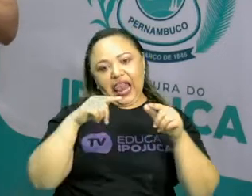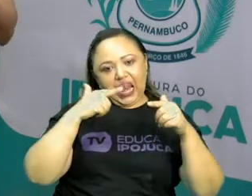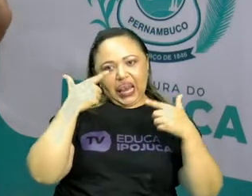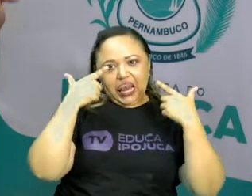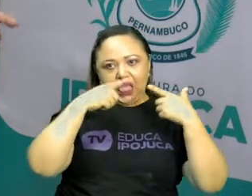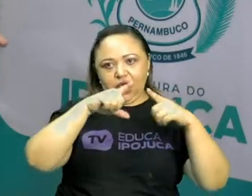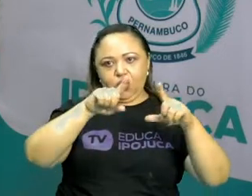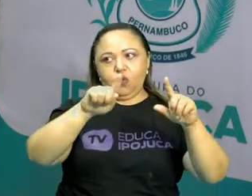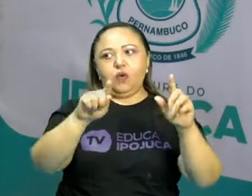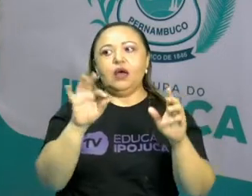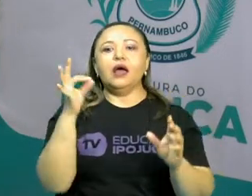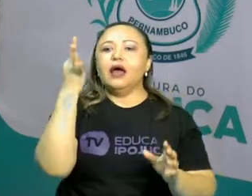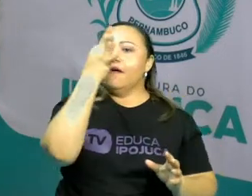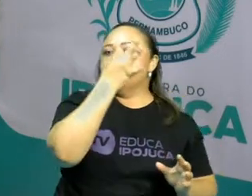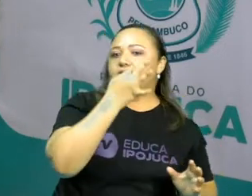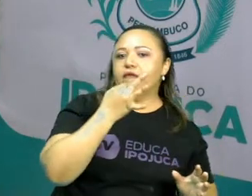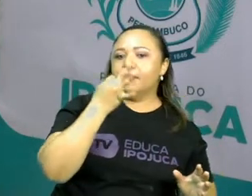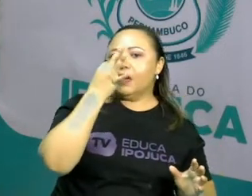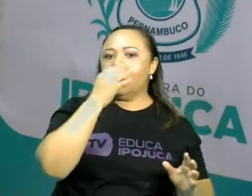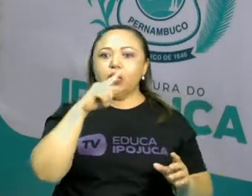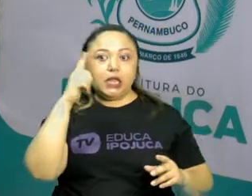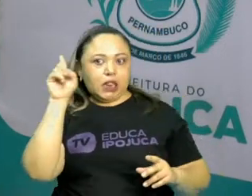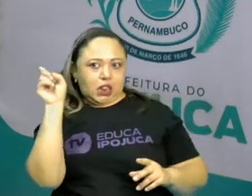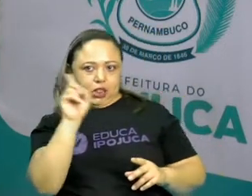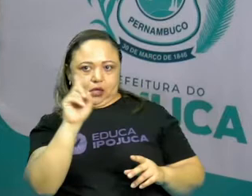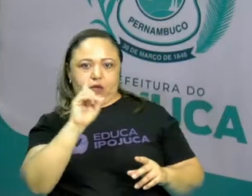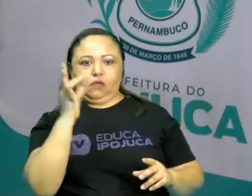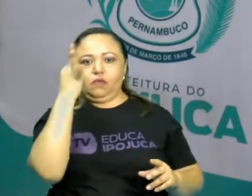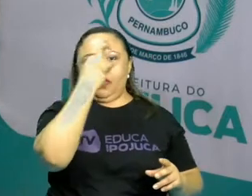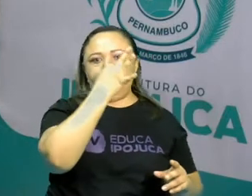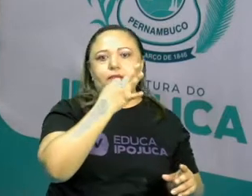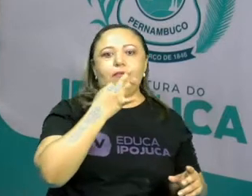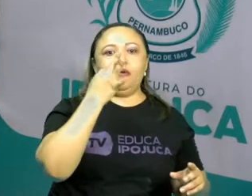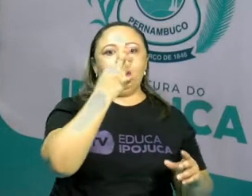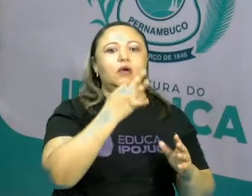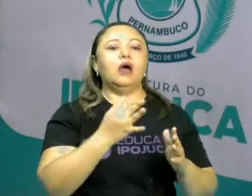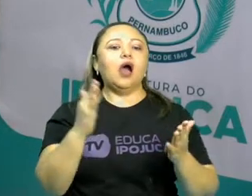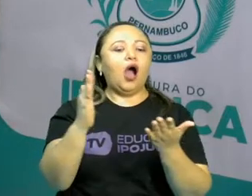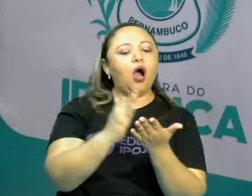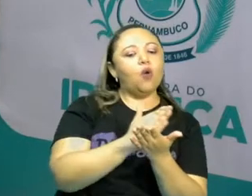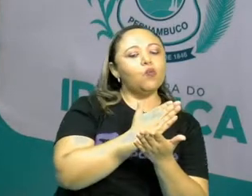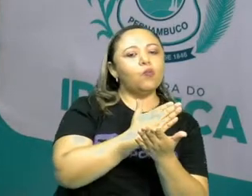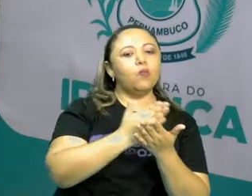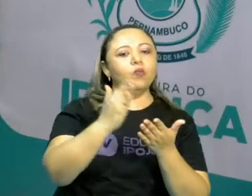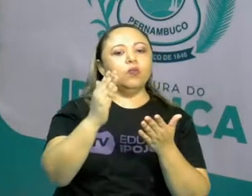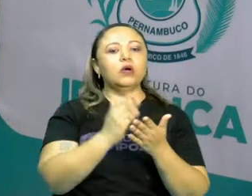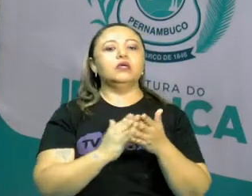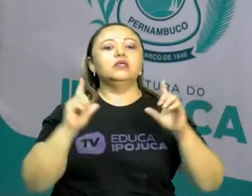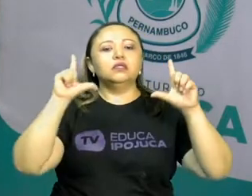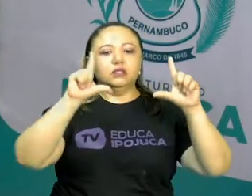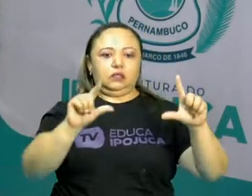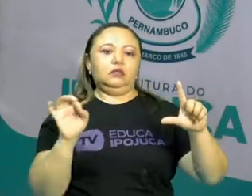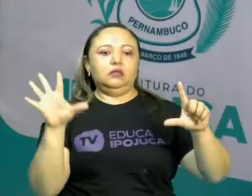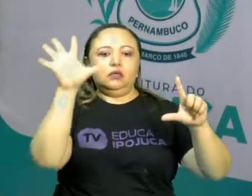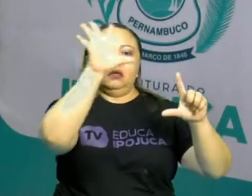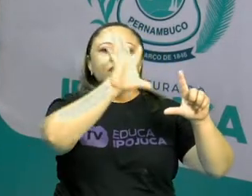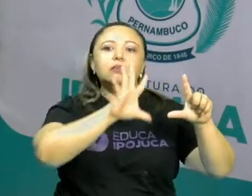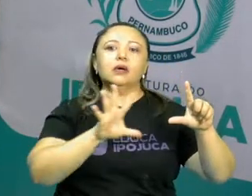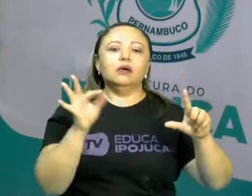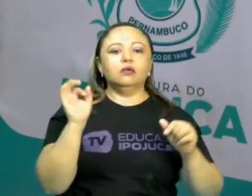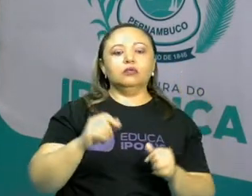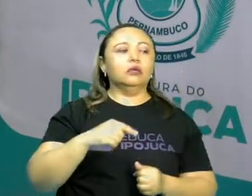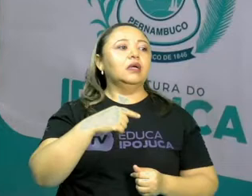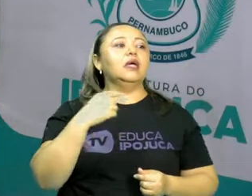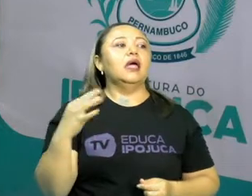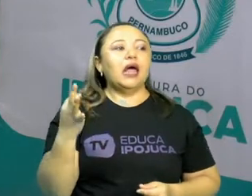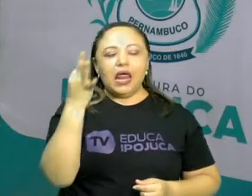verbal e não verbal. Sendo que em algumas charges vai estar presente apenas a linguagem não verbal.